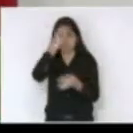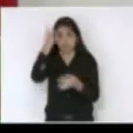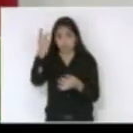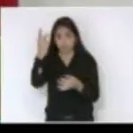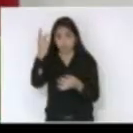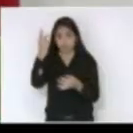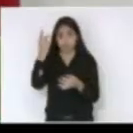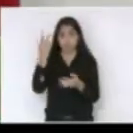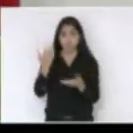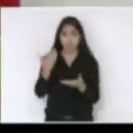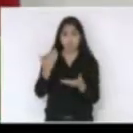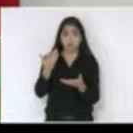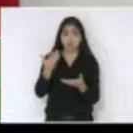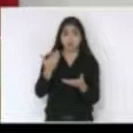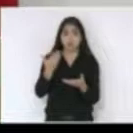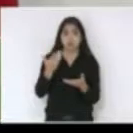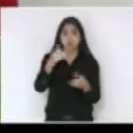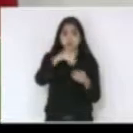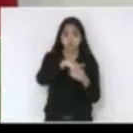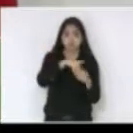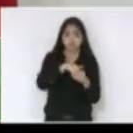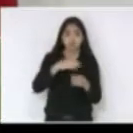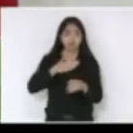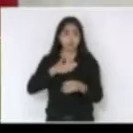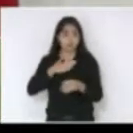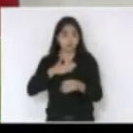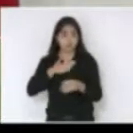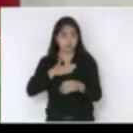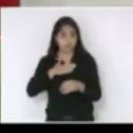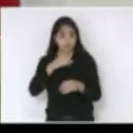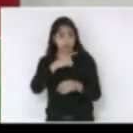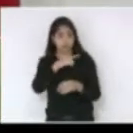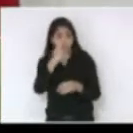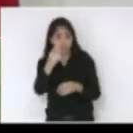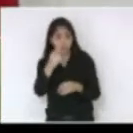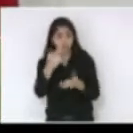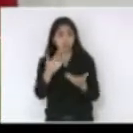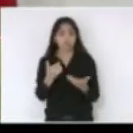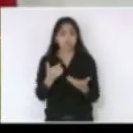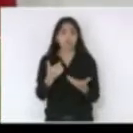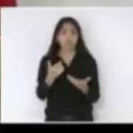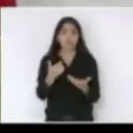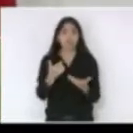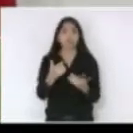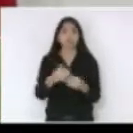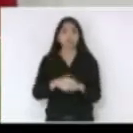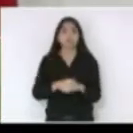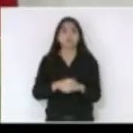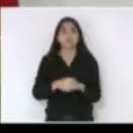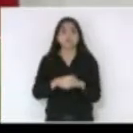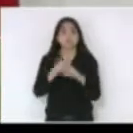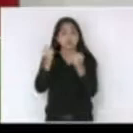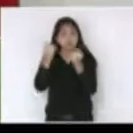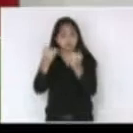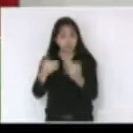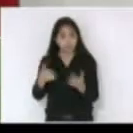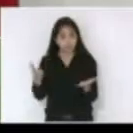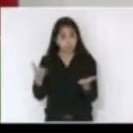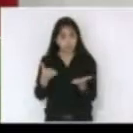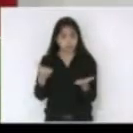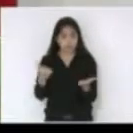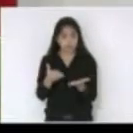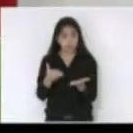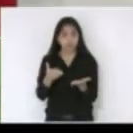os meus eleitores e as pessoas que dependem evidentemente disso que eu vou fazer essa colocação agora